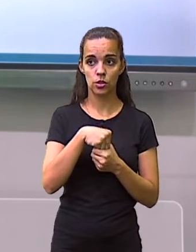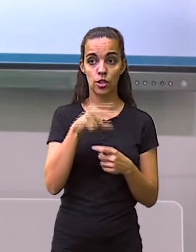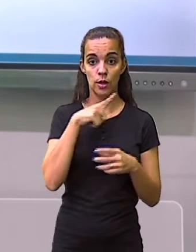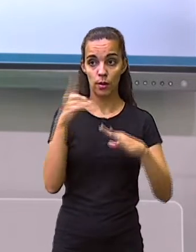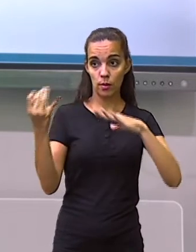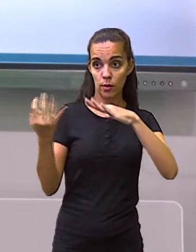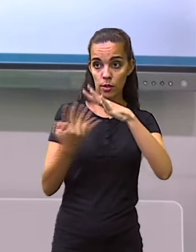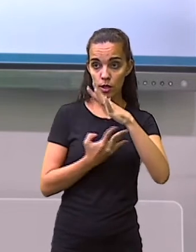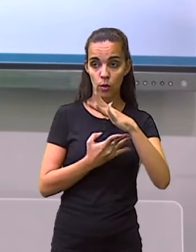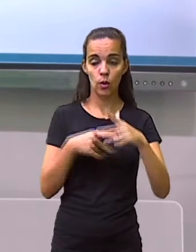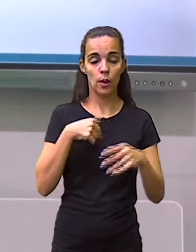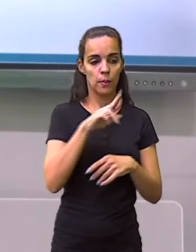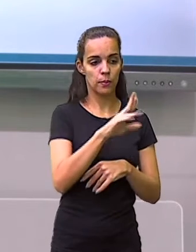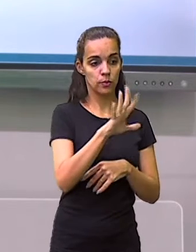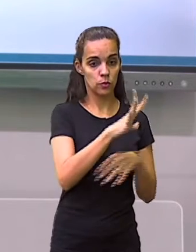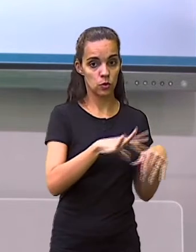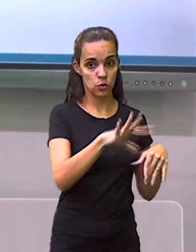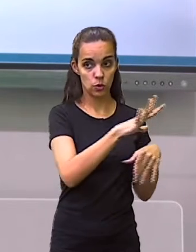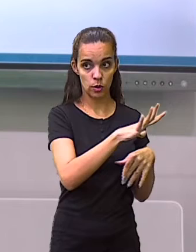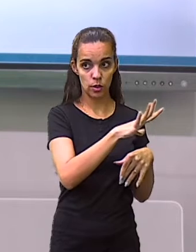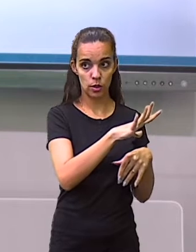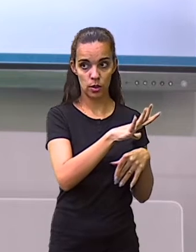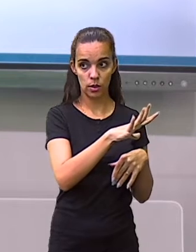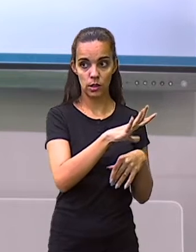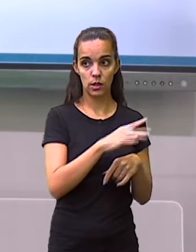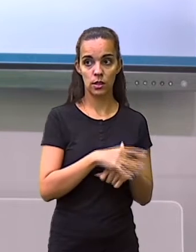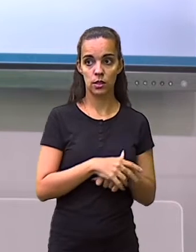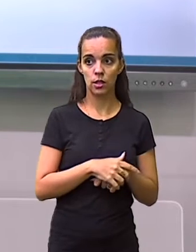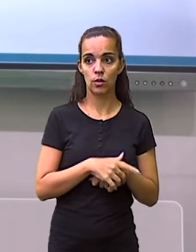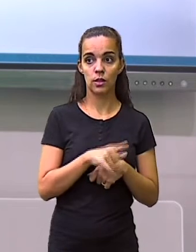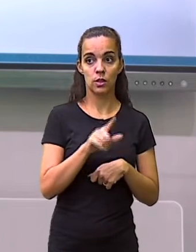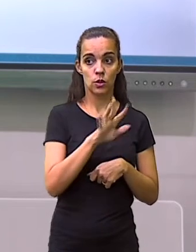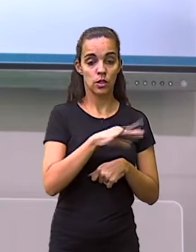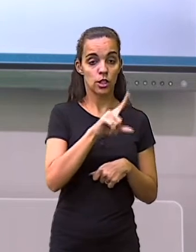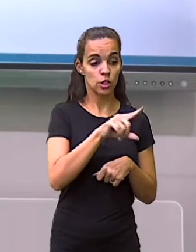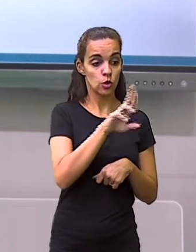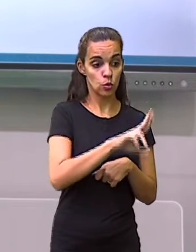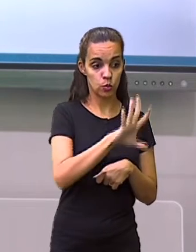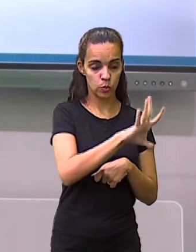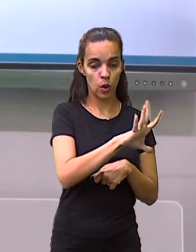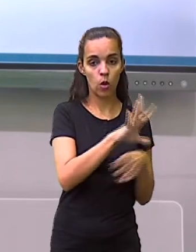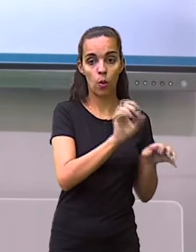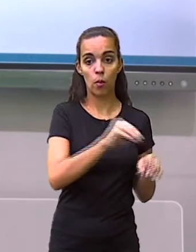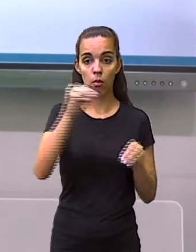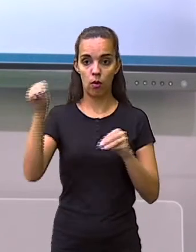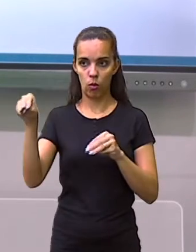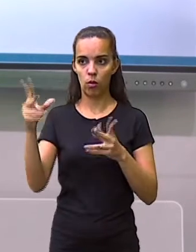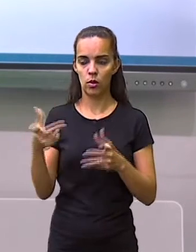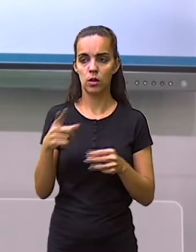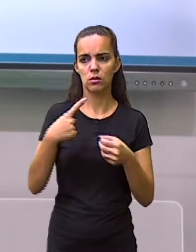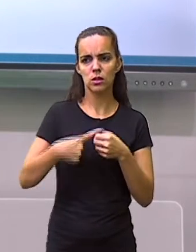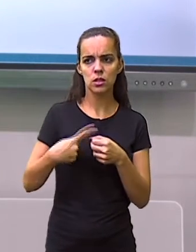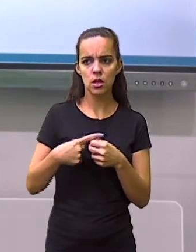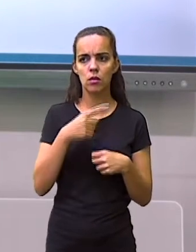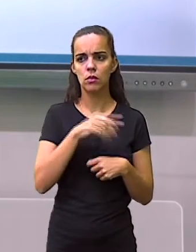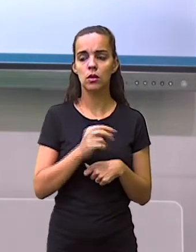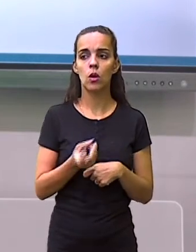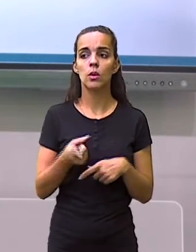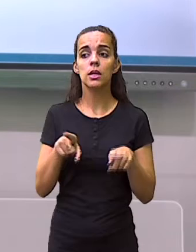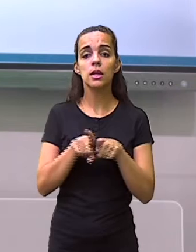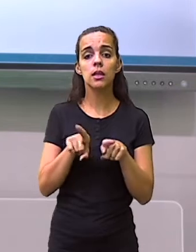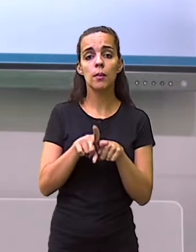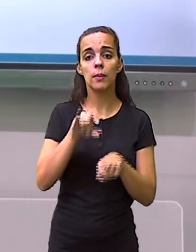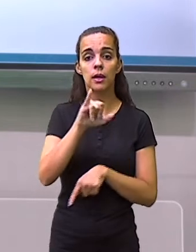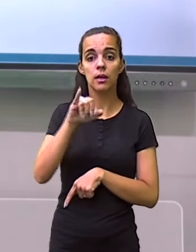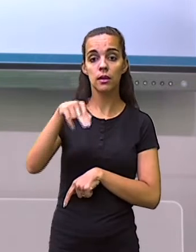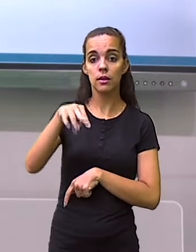migrante de uma região, dentro da uma região para a outra, e nós teremos também a migração